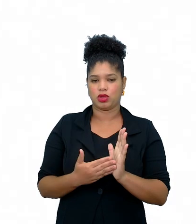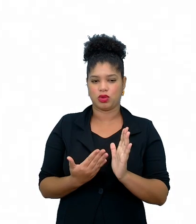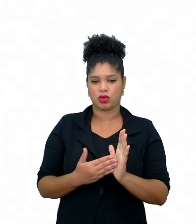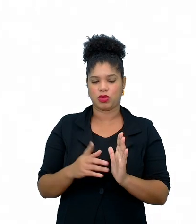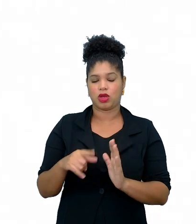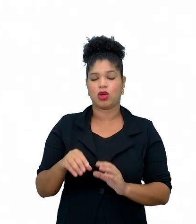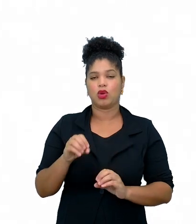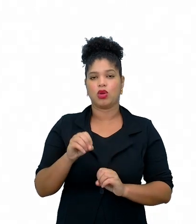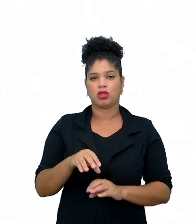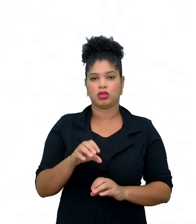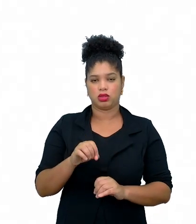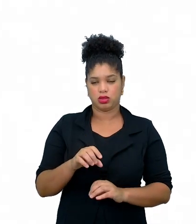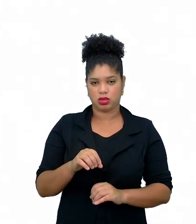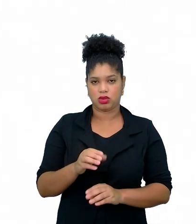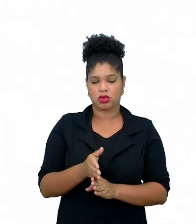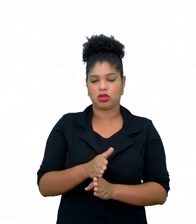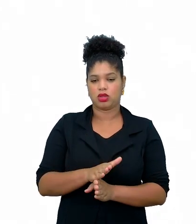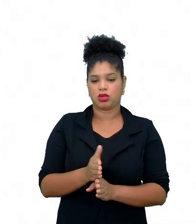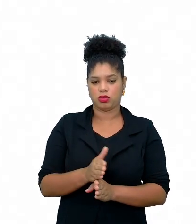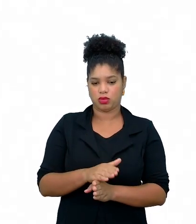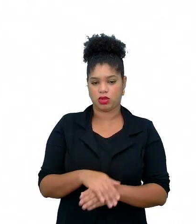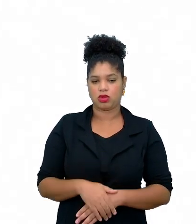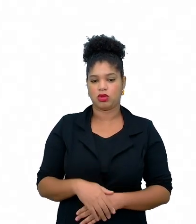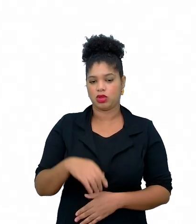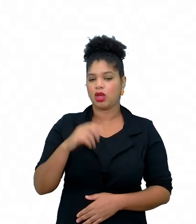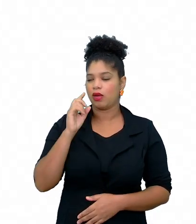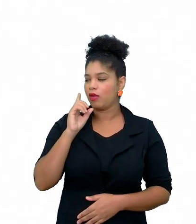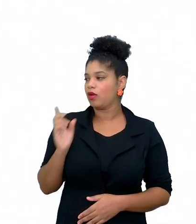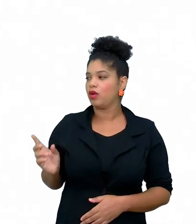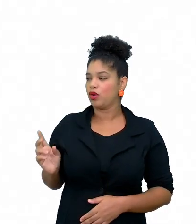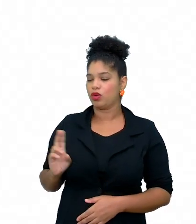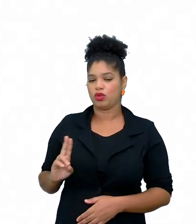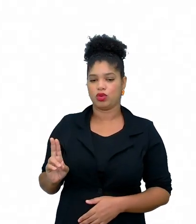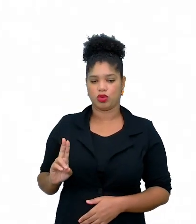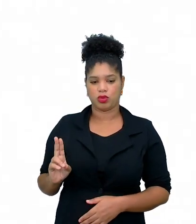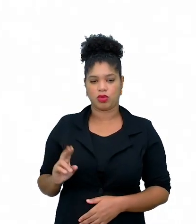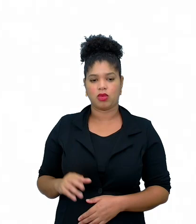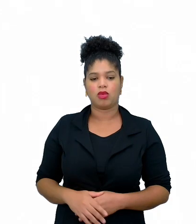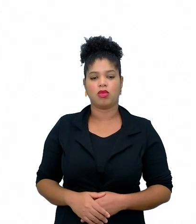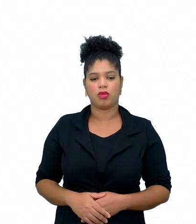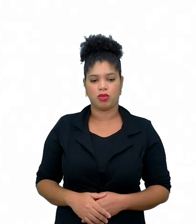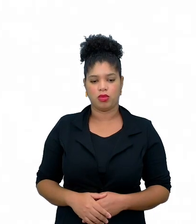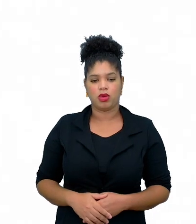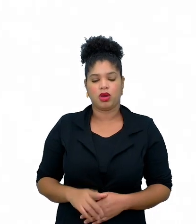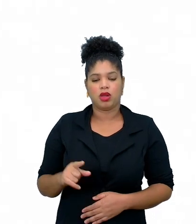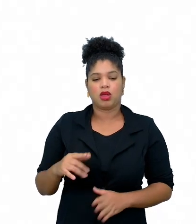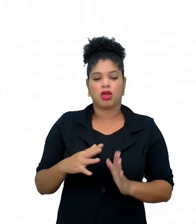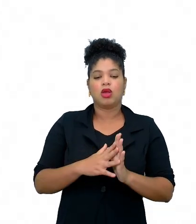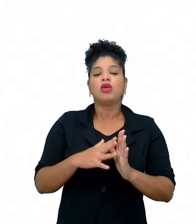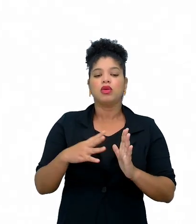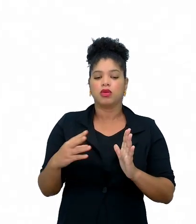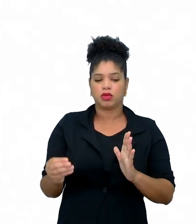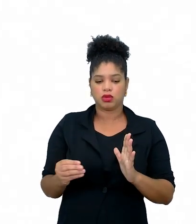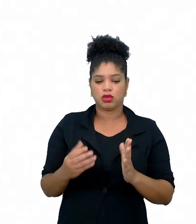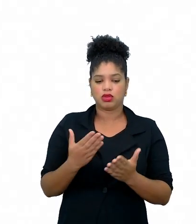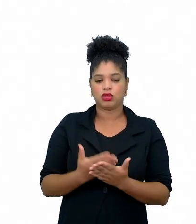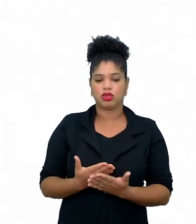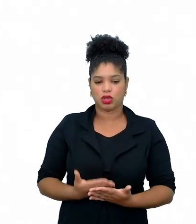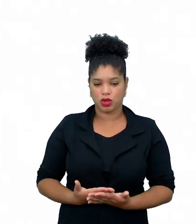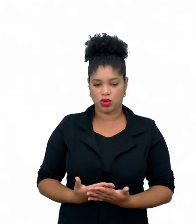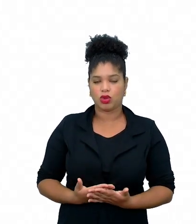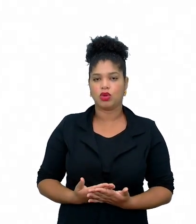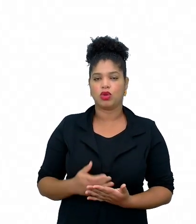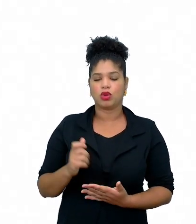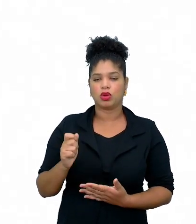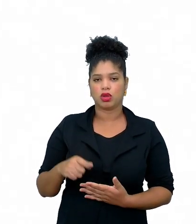Ensino Híbrido, olha lá, os autores, né, então, é para ilustrar, né, um modelo de aula com rotação por